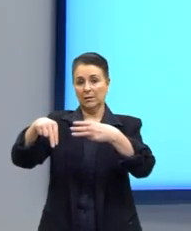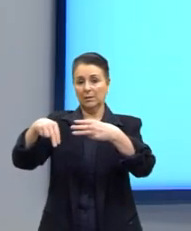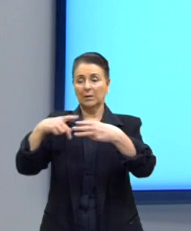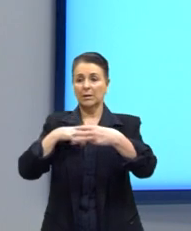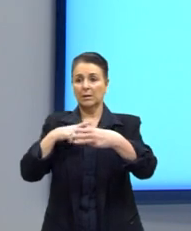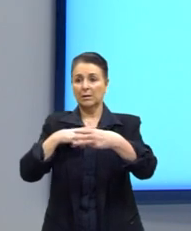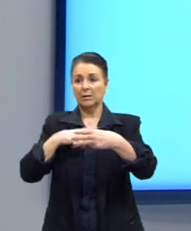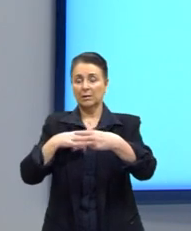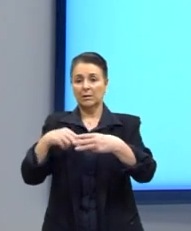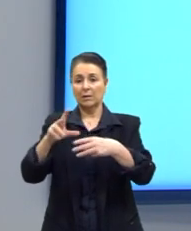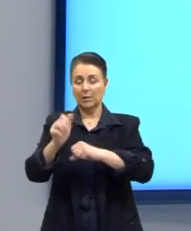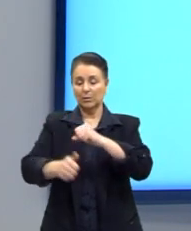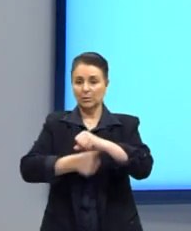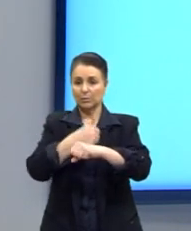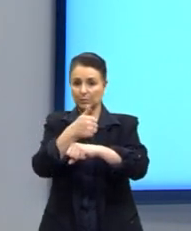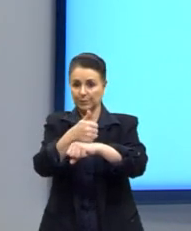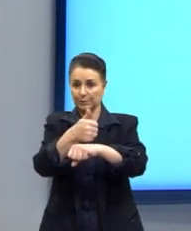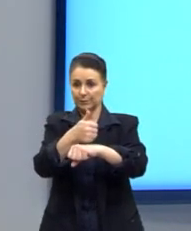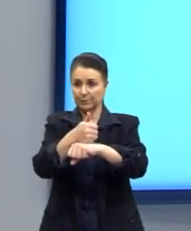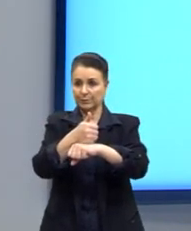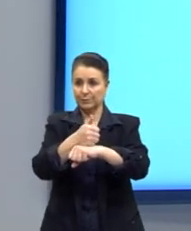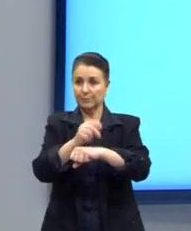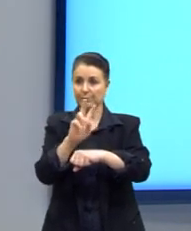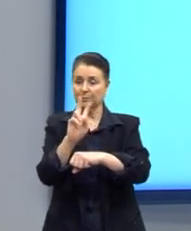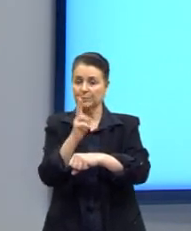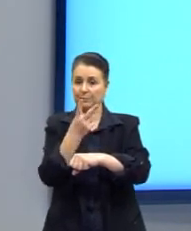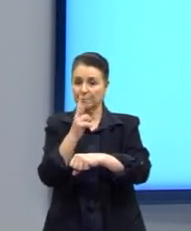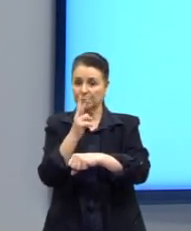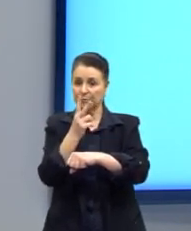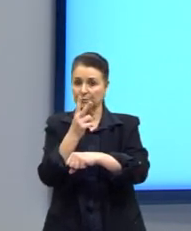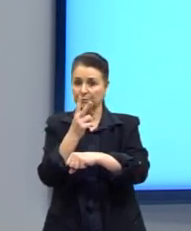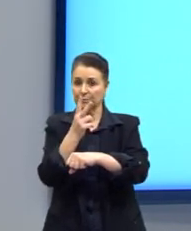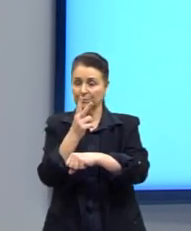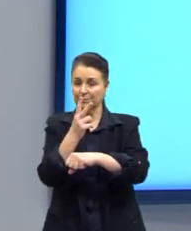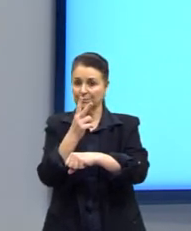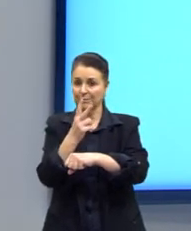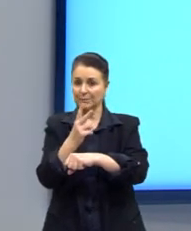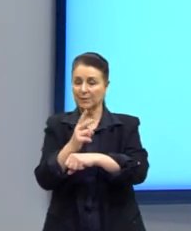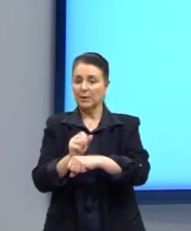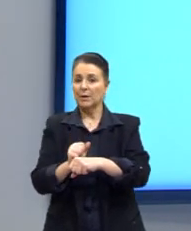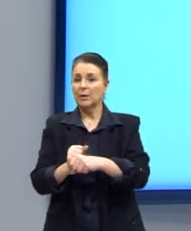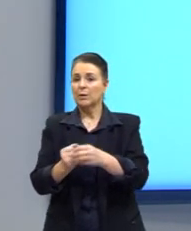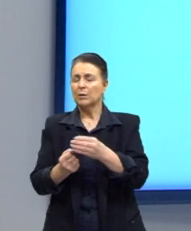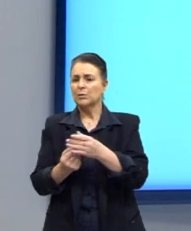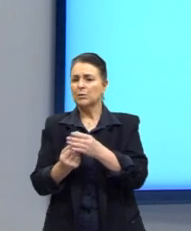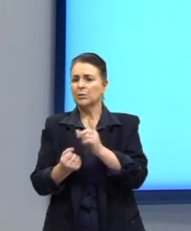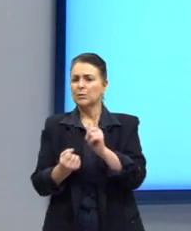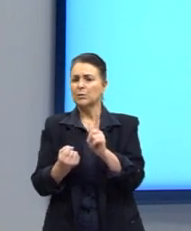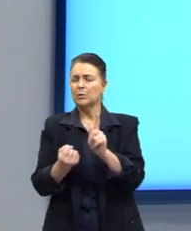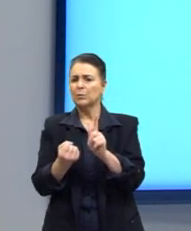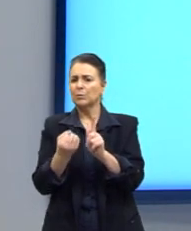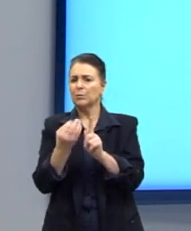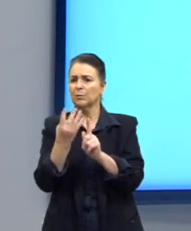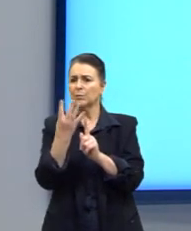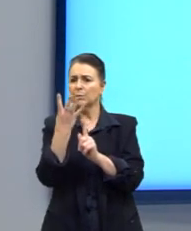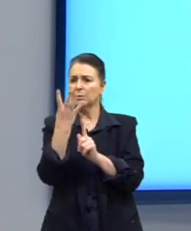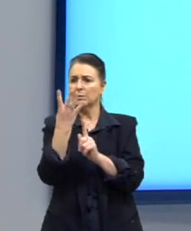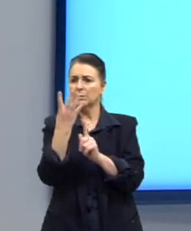obtidas através da substituição do hidrogênio de um gás cianítrico. Aqui tem a